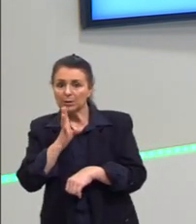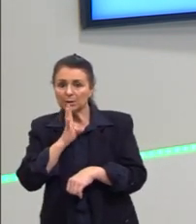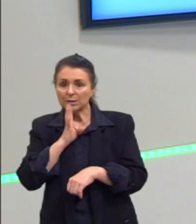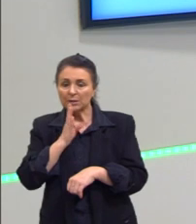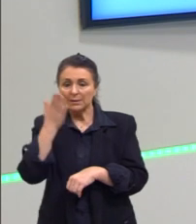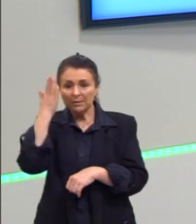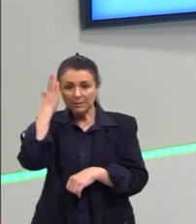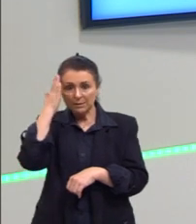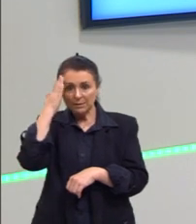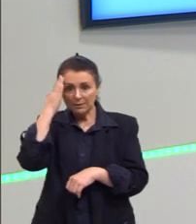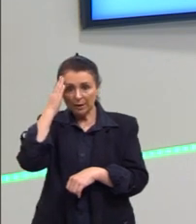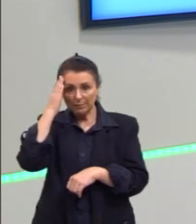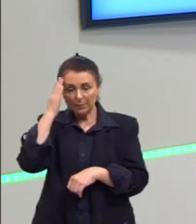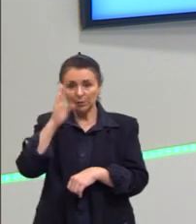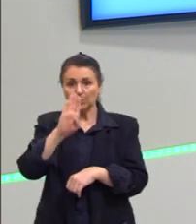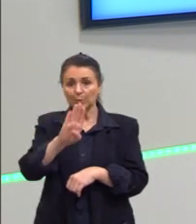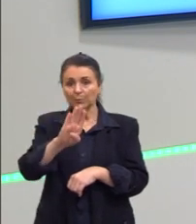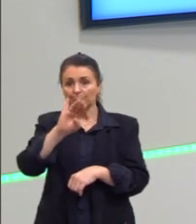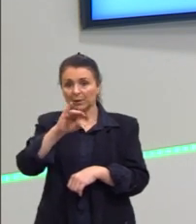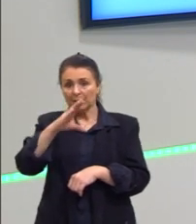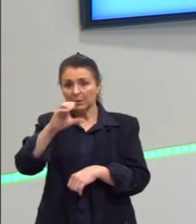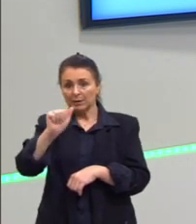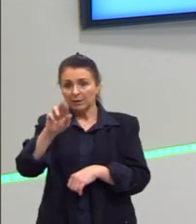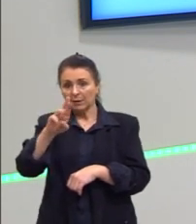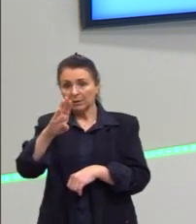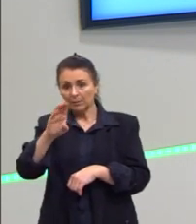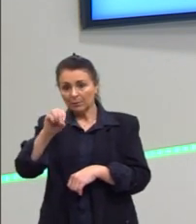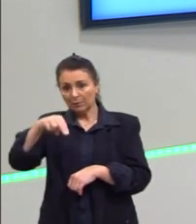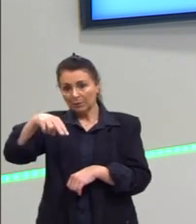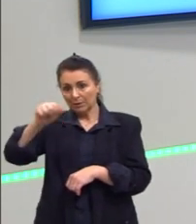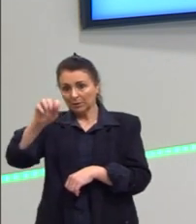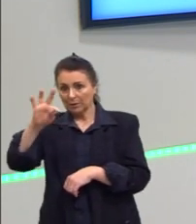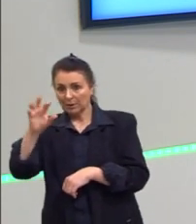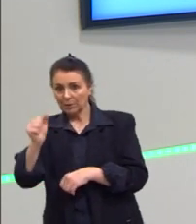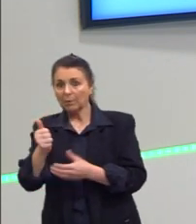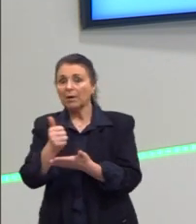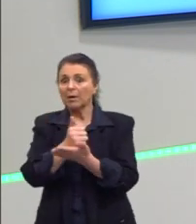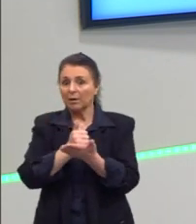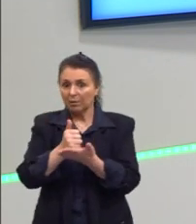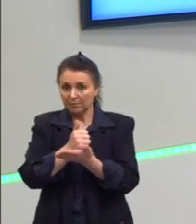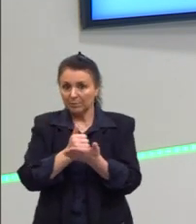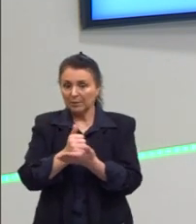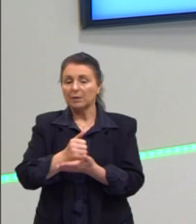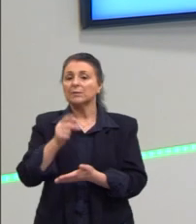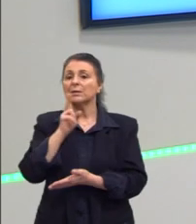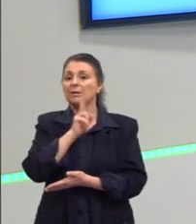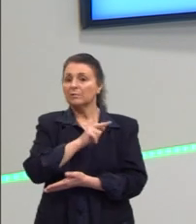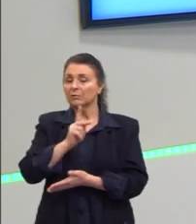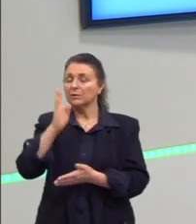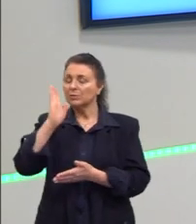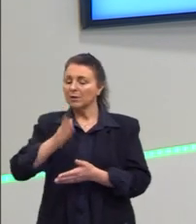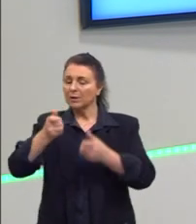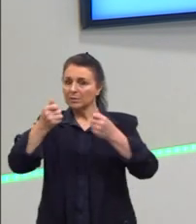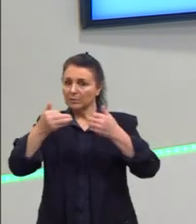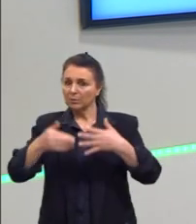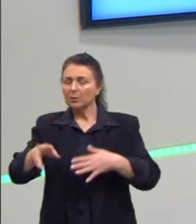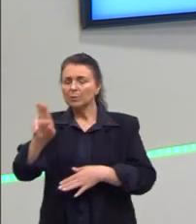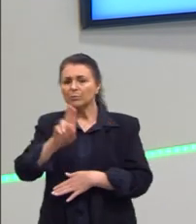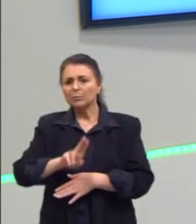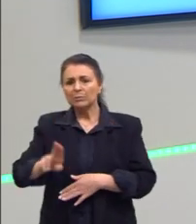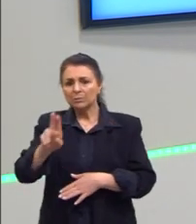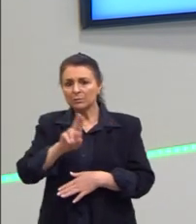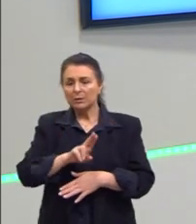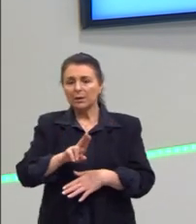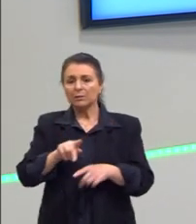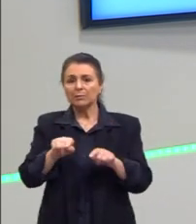base. E na aula de bases, eu falei, inclusive, do bicarbonato porque ele é muito utilizado, inclusive, para quem tem